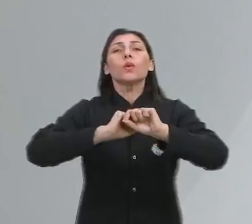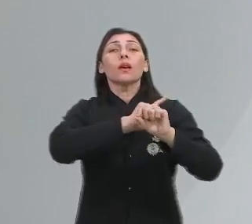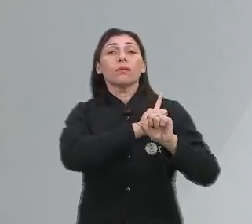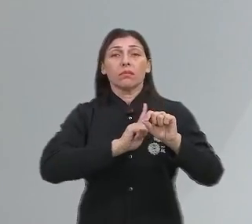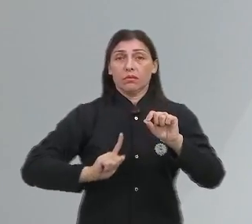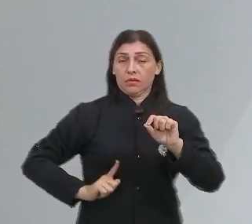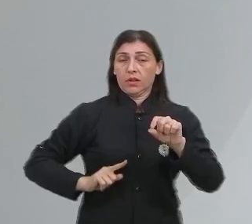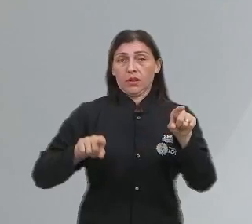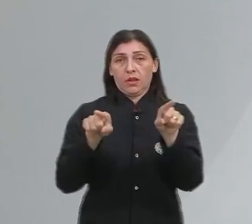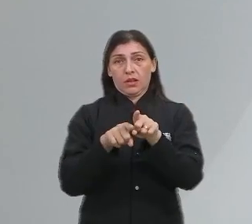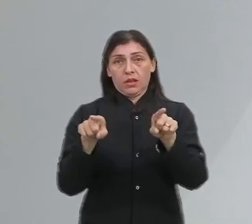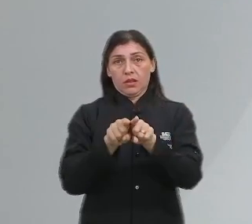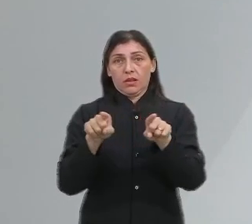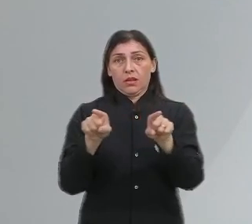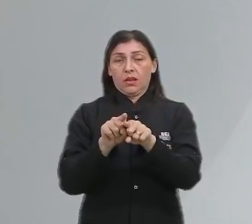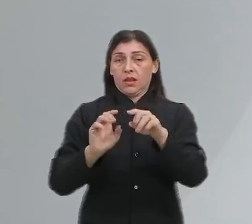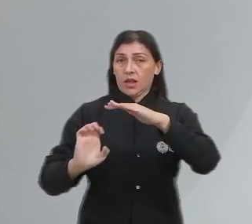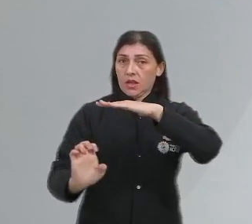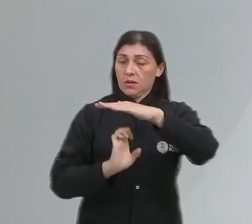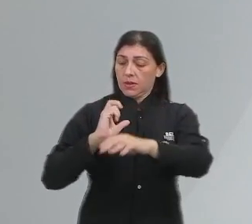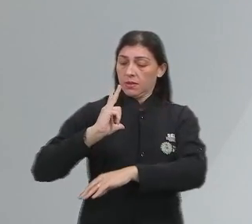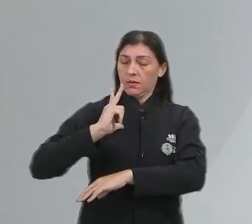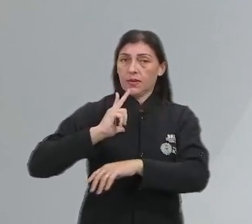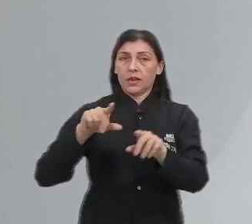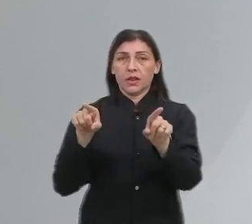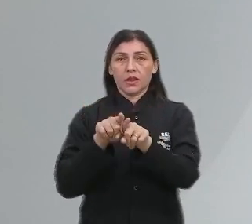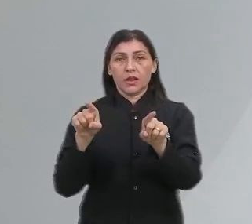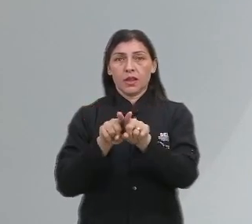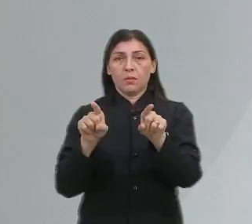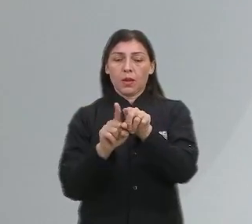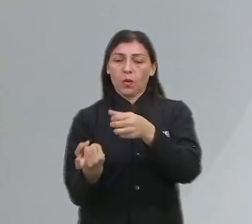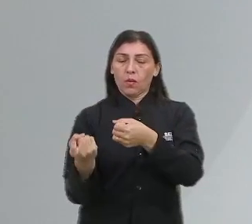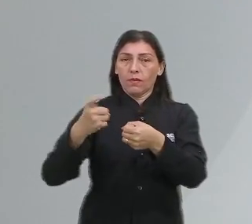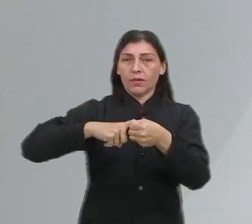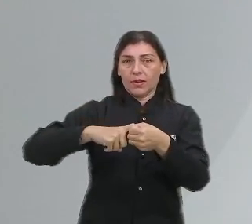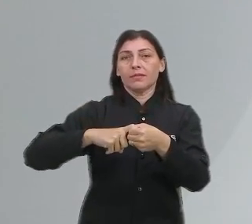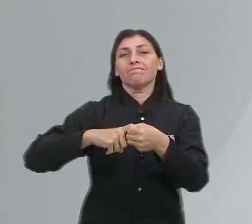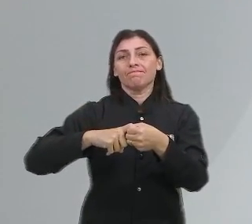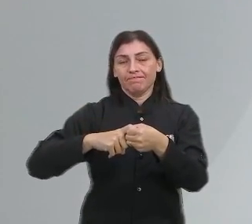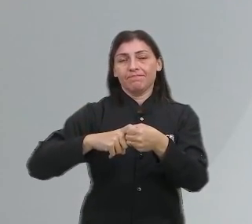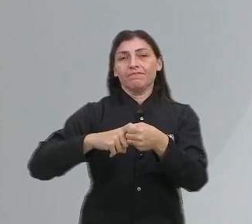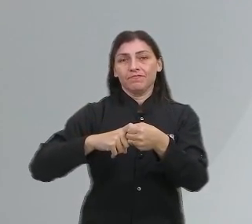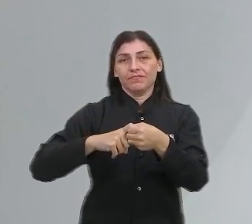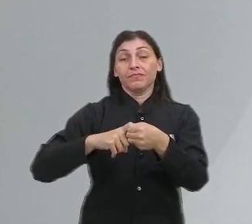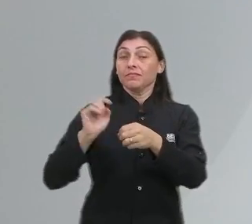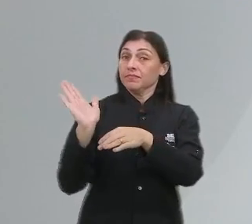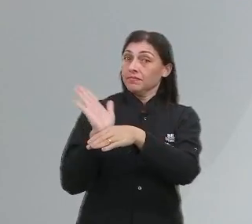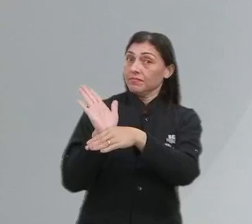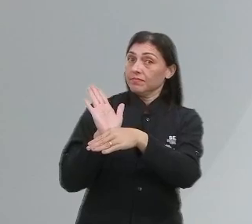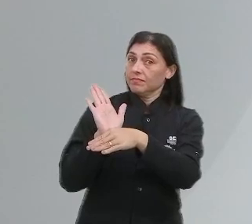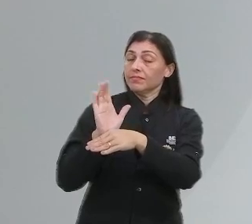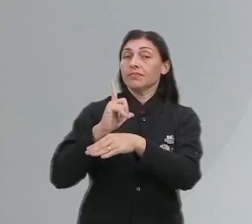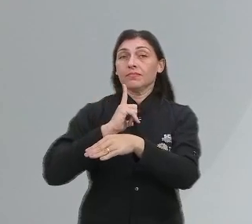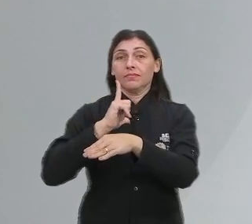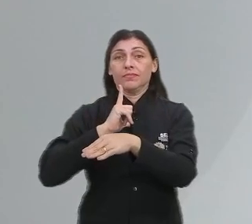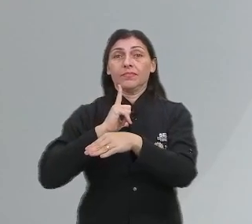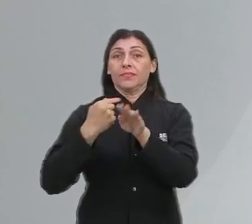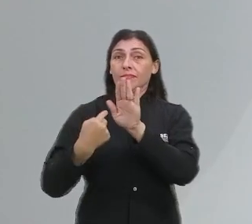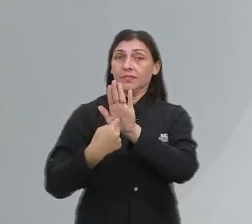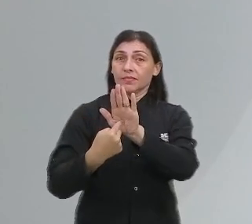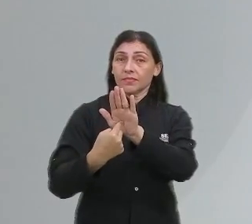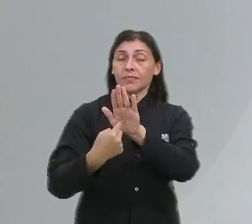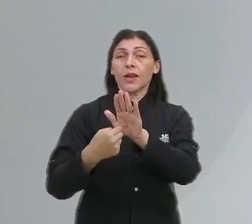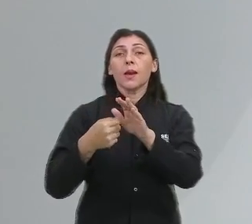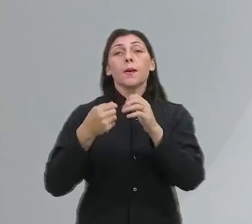públicos, até mesmo também das empresas privadas conveniadas, galerinha. Então, esse cinema, ele tem essa abordagem.